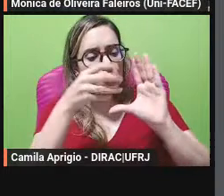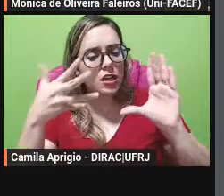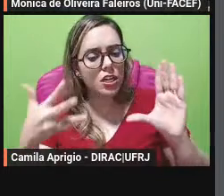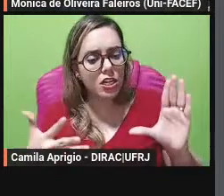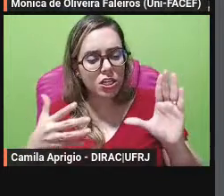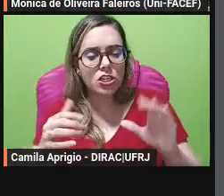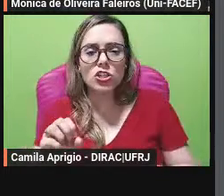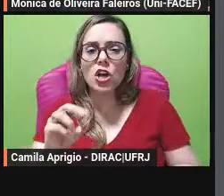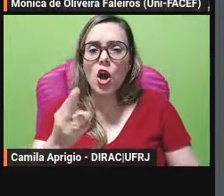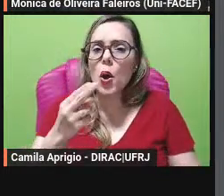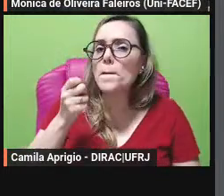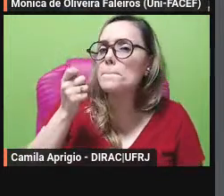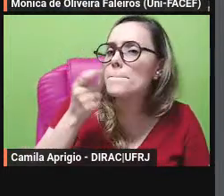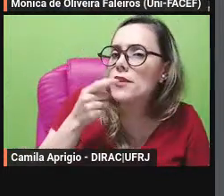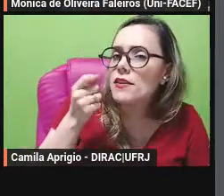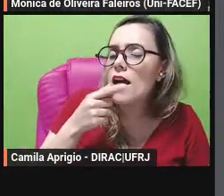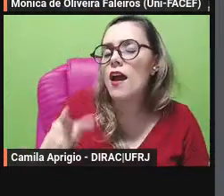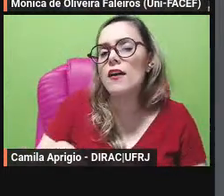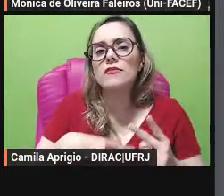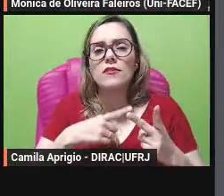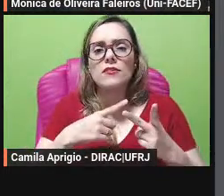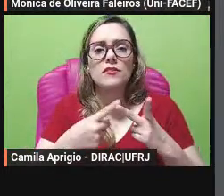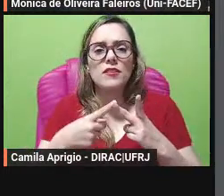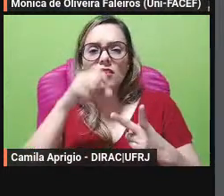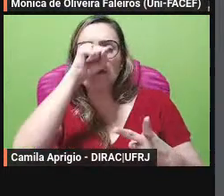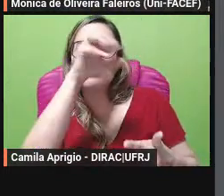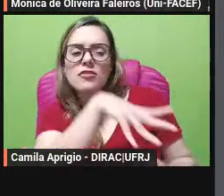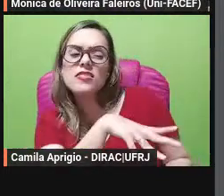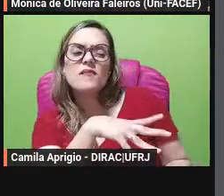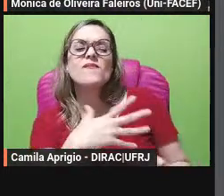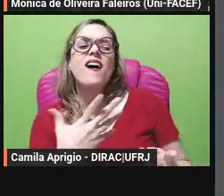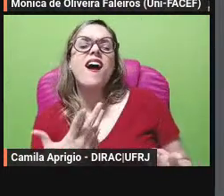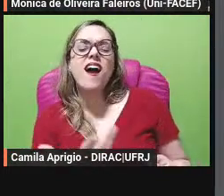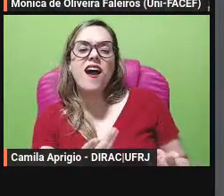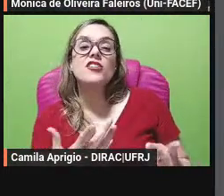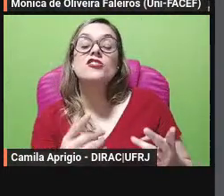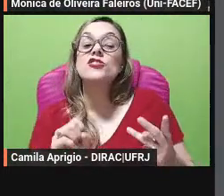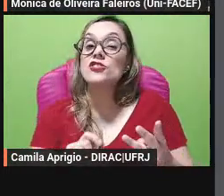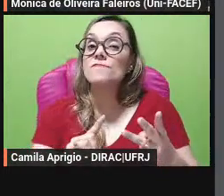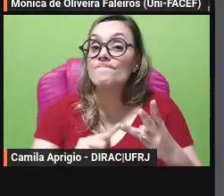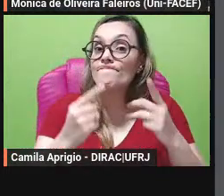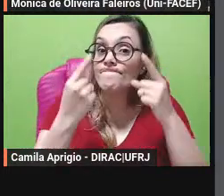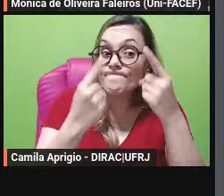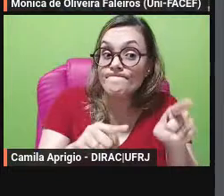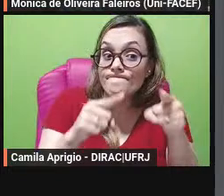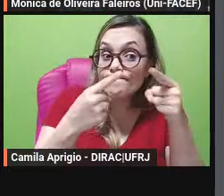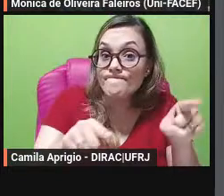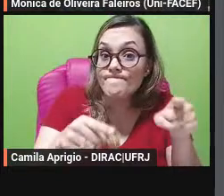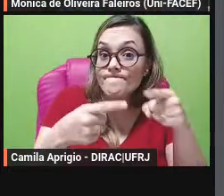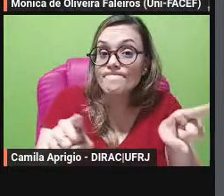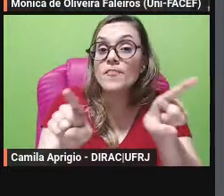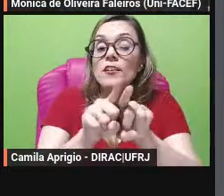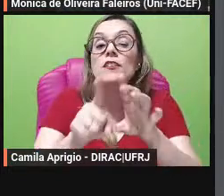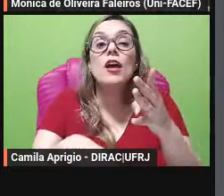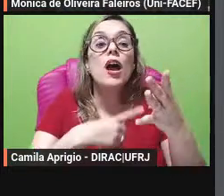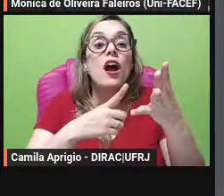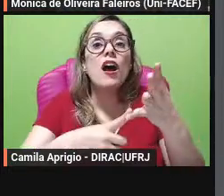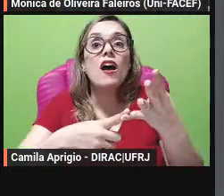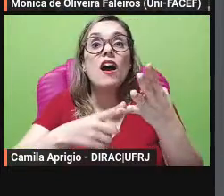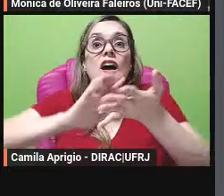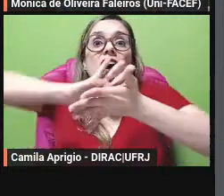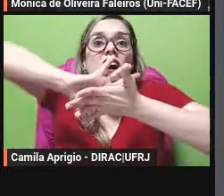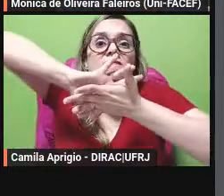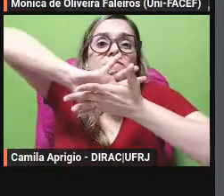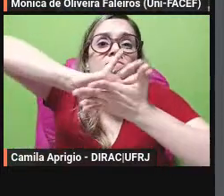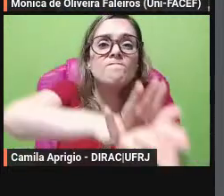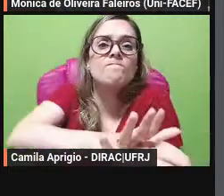de deboche e nas palavras dele de esculhambação mesmo de esculhambação mesmo